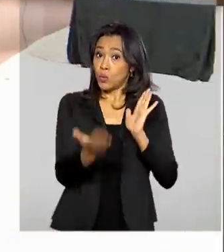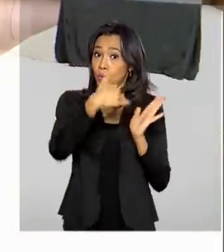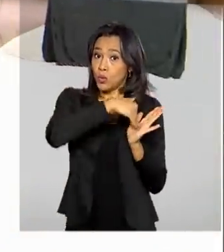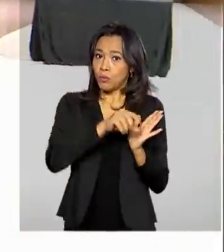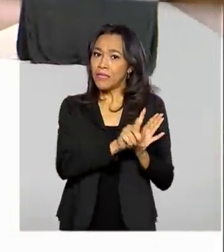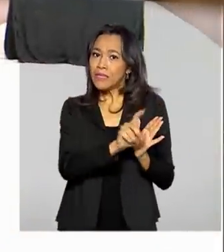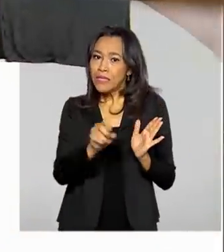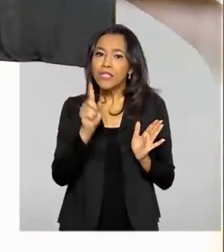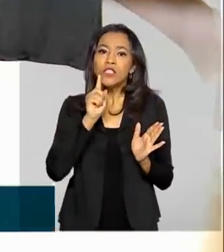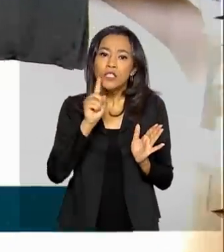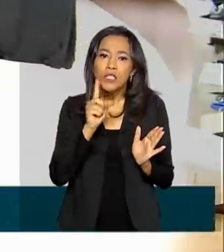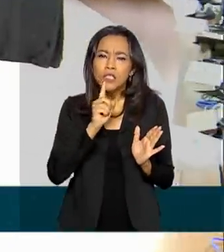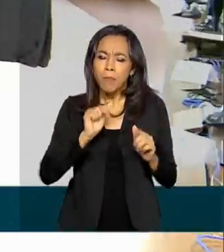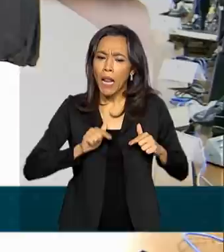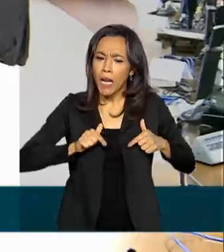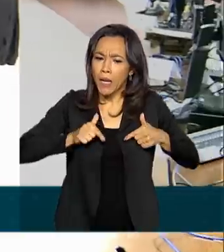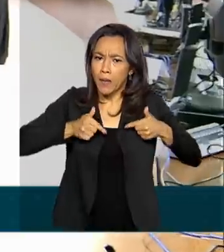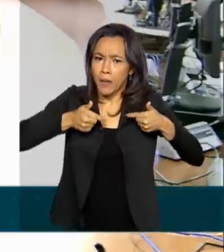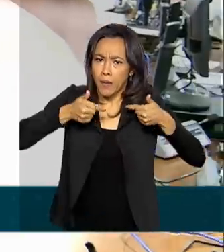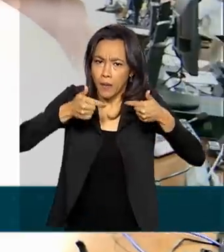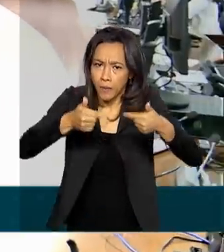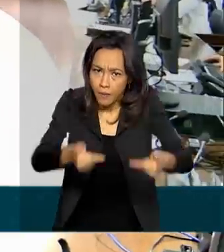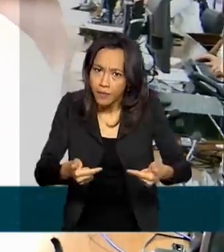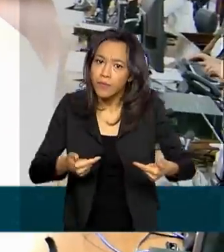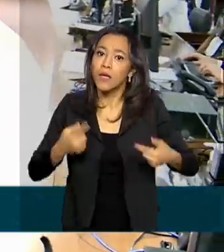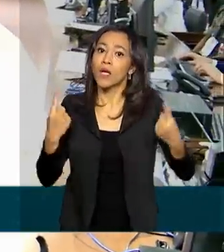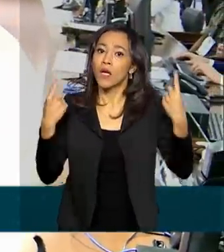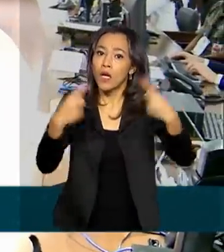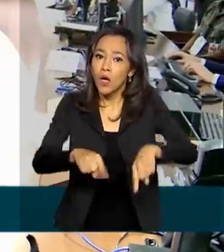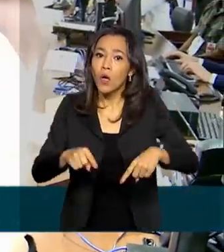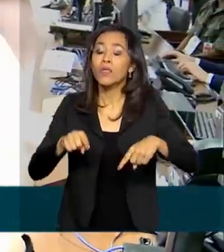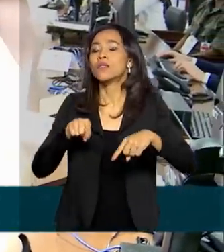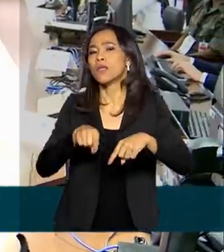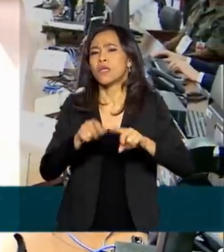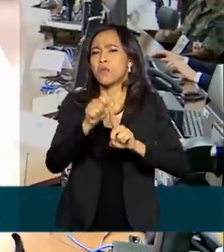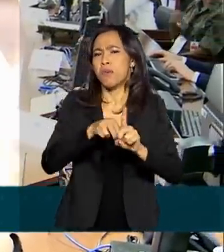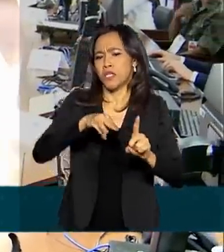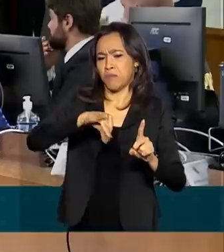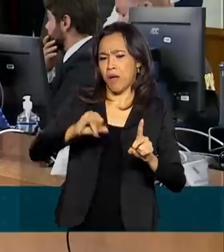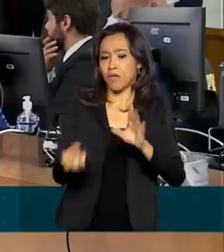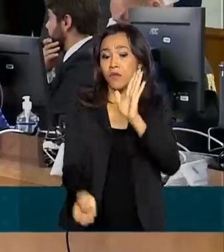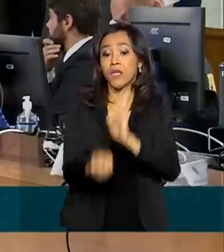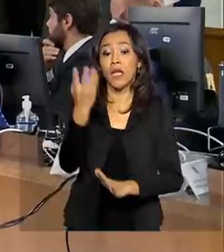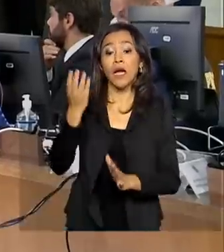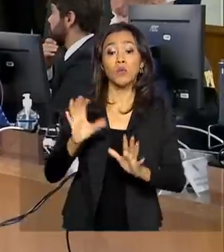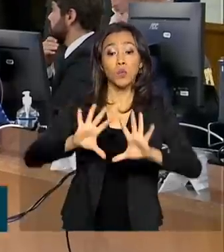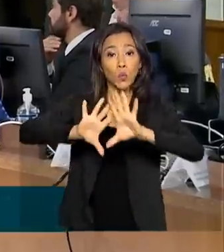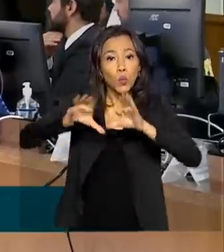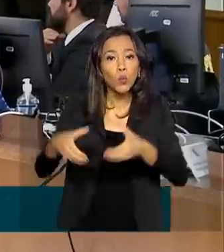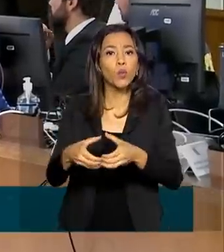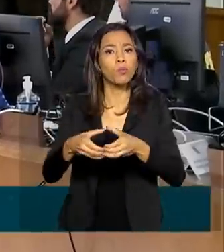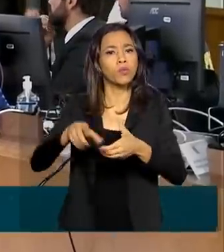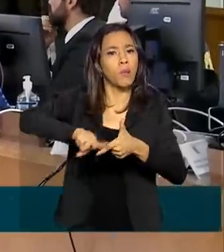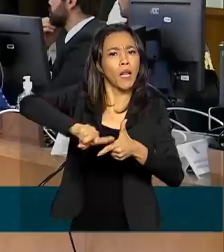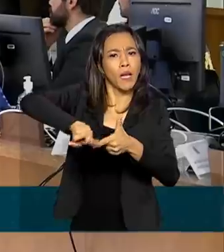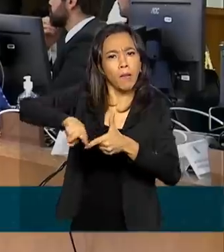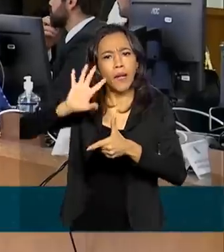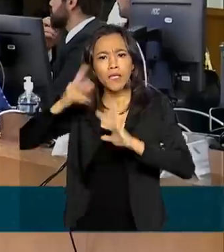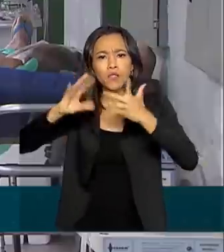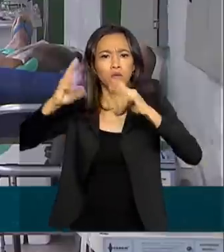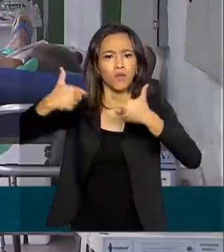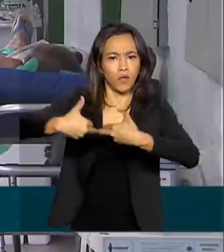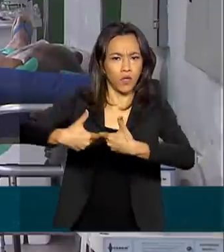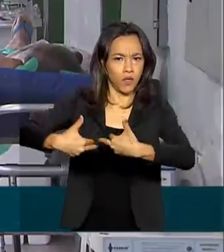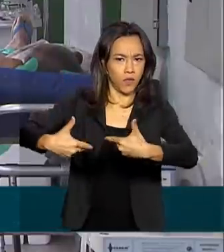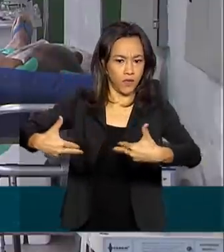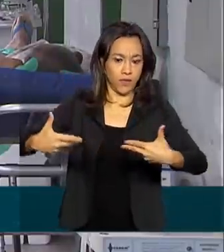foco ações de combate à pandemia do coronavírus. Ainda em março, foi criado um comitê de crise para avaliar medidas a serem tomadas.